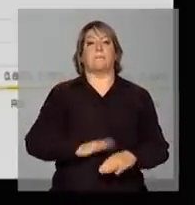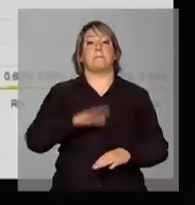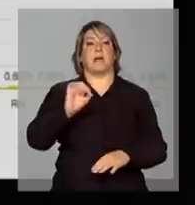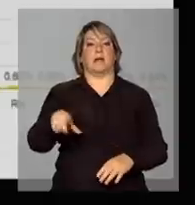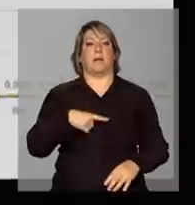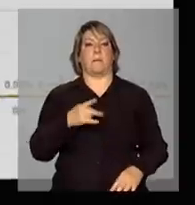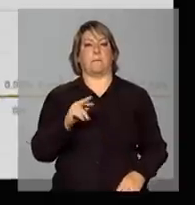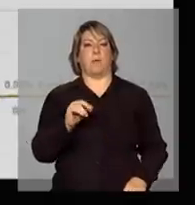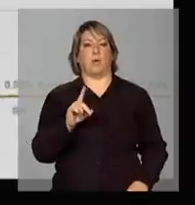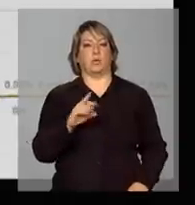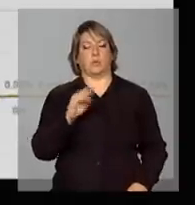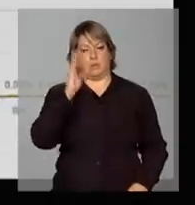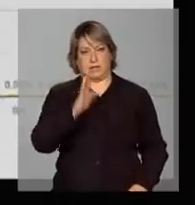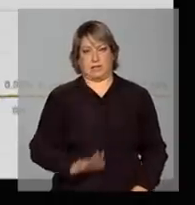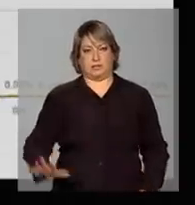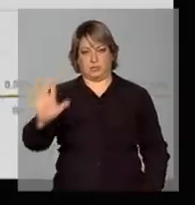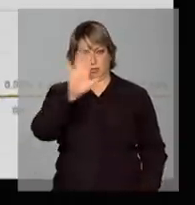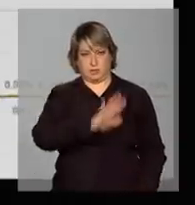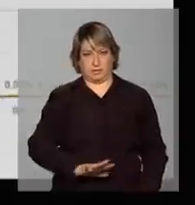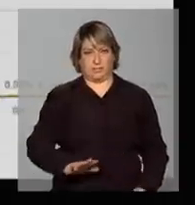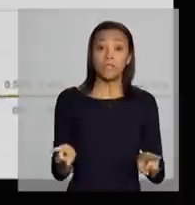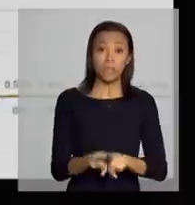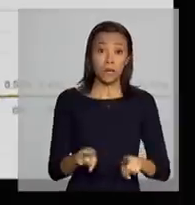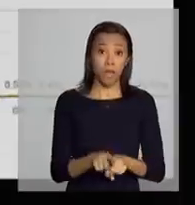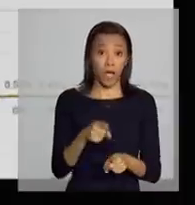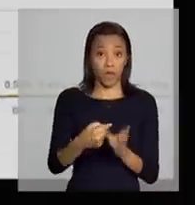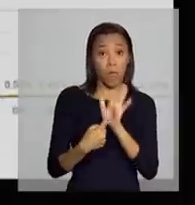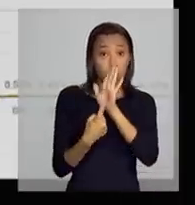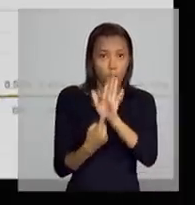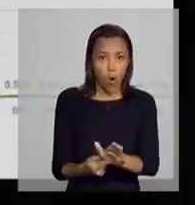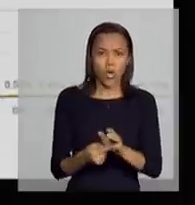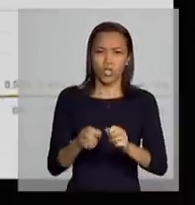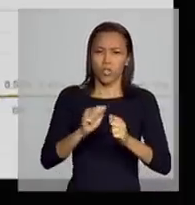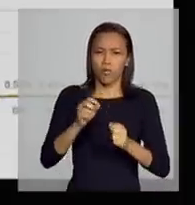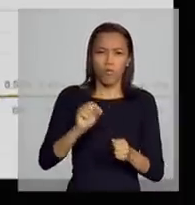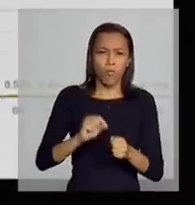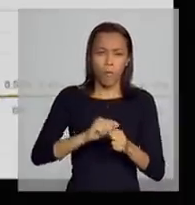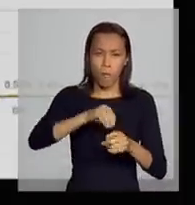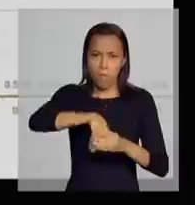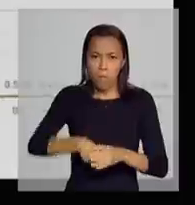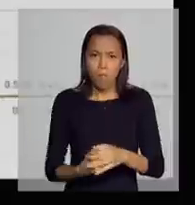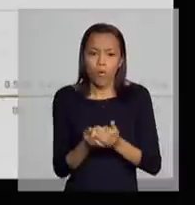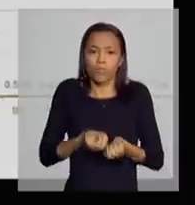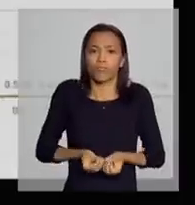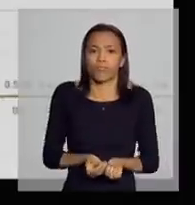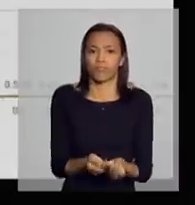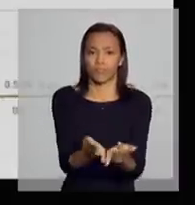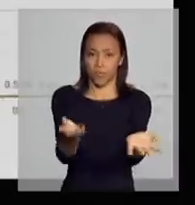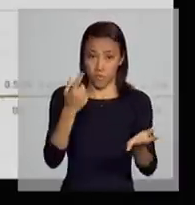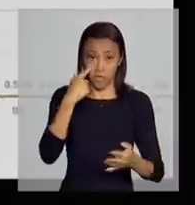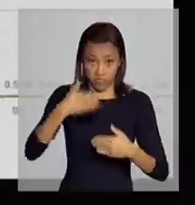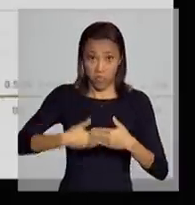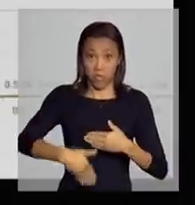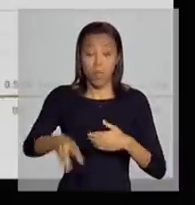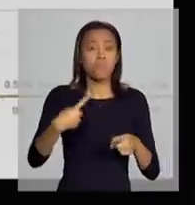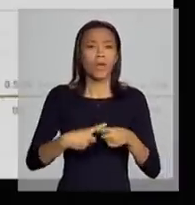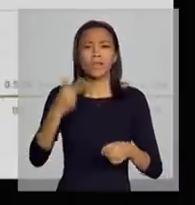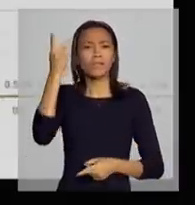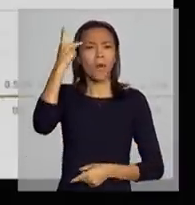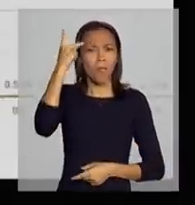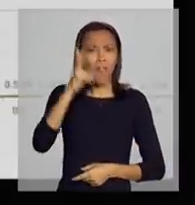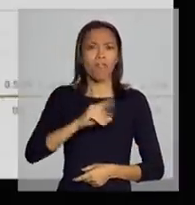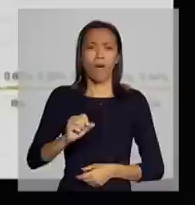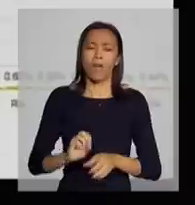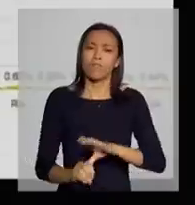da produção nacional. Aqui a distribuição da produção, e isso vocês vão ver à frente, porque São Paulo vai